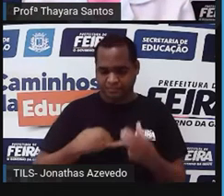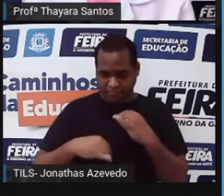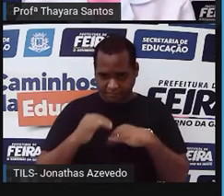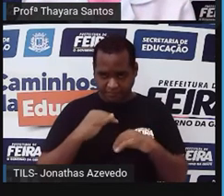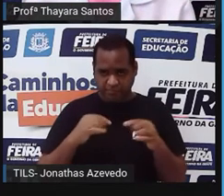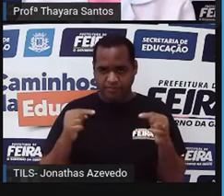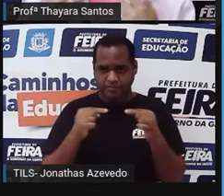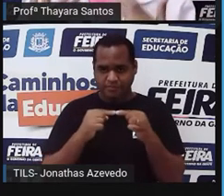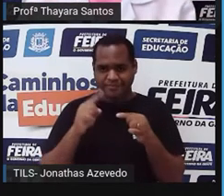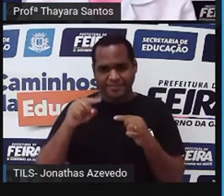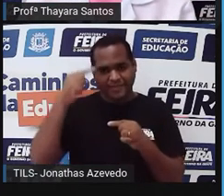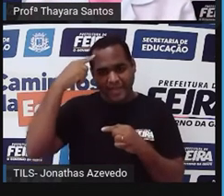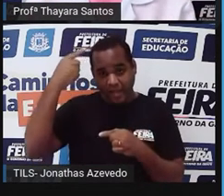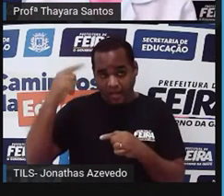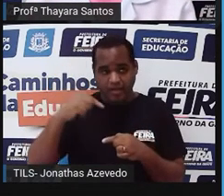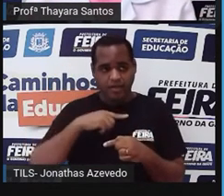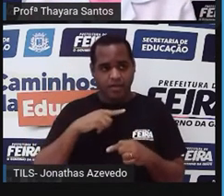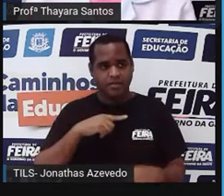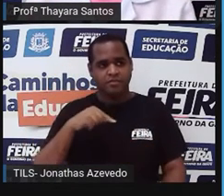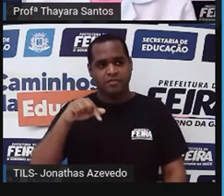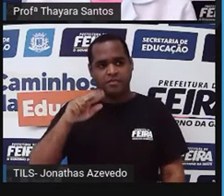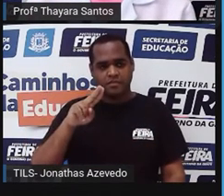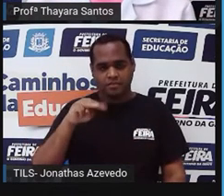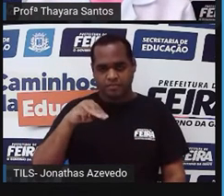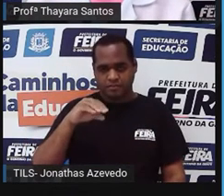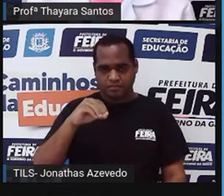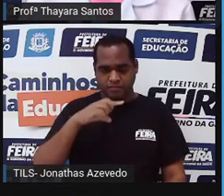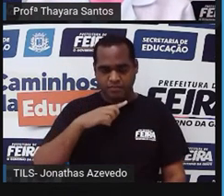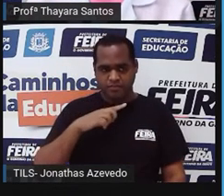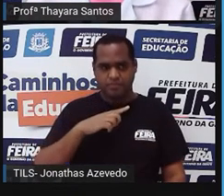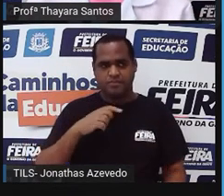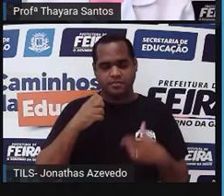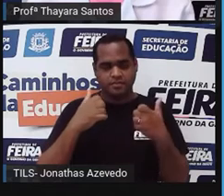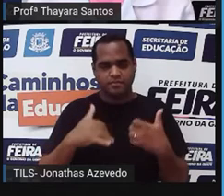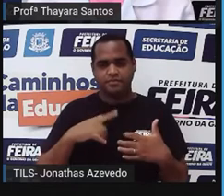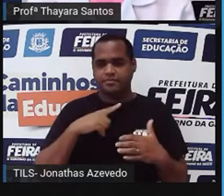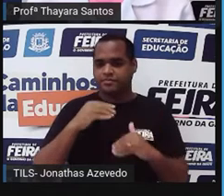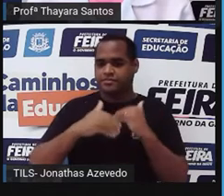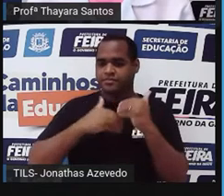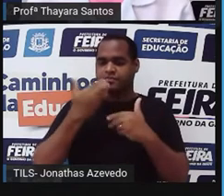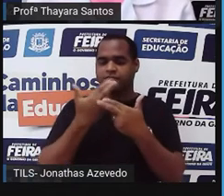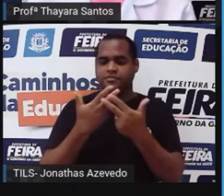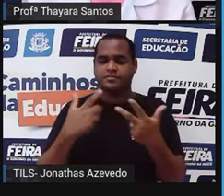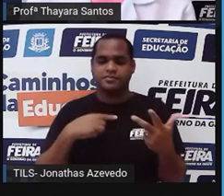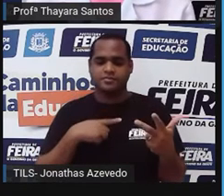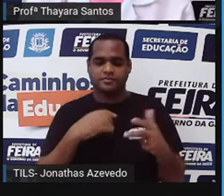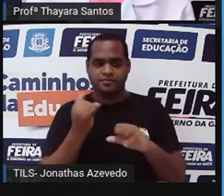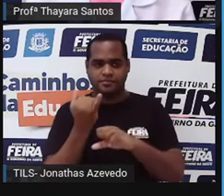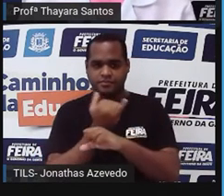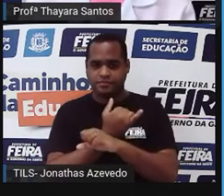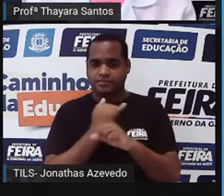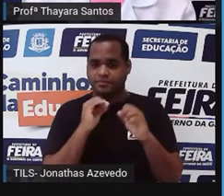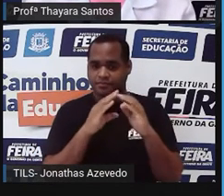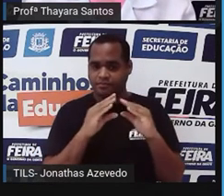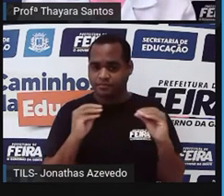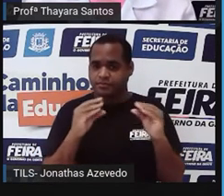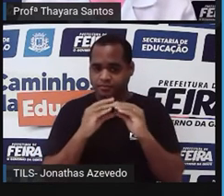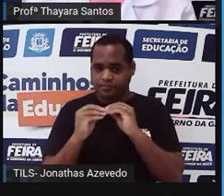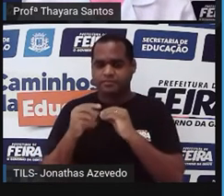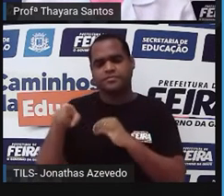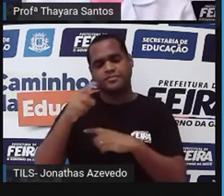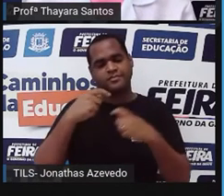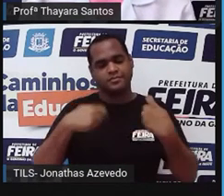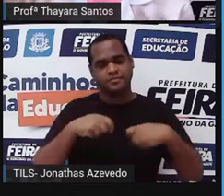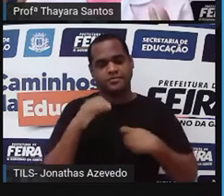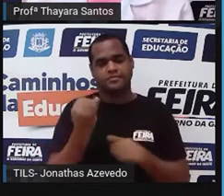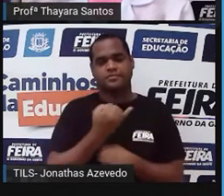chega no intestino delgado, acontece o processo de digestão das gorduras. Sim, porque a gente também precisa de